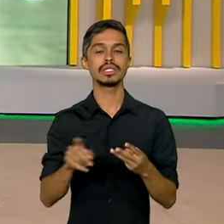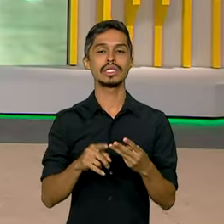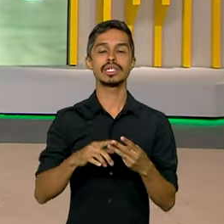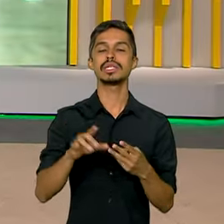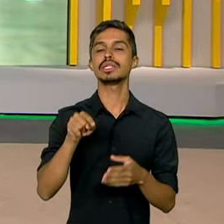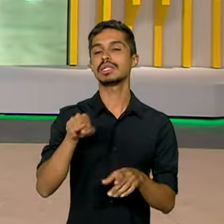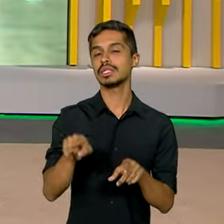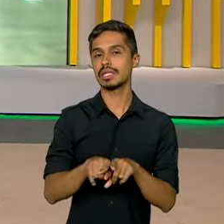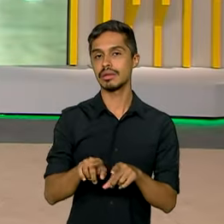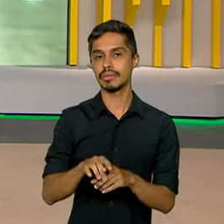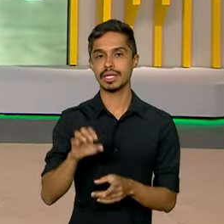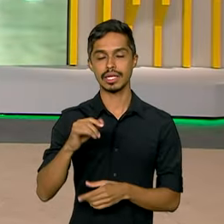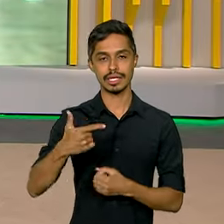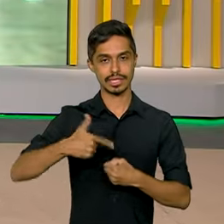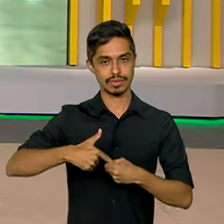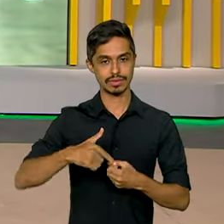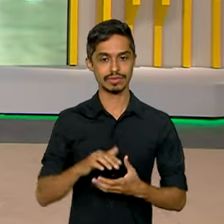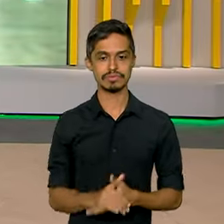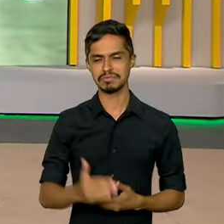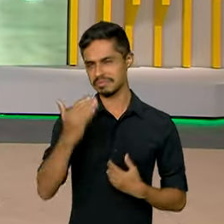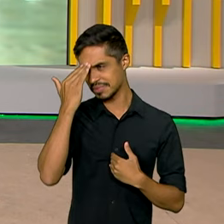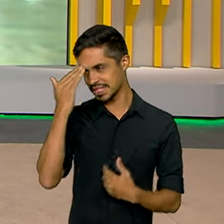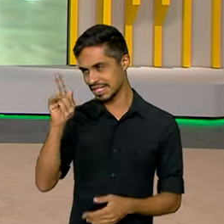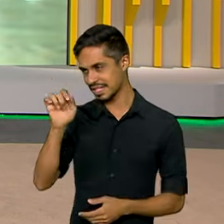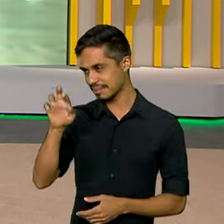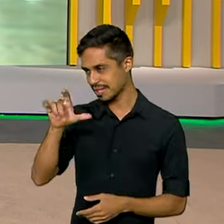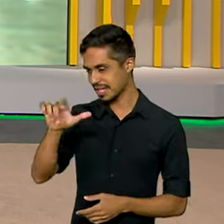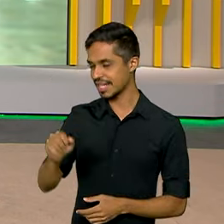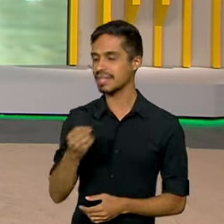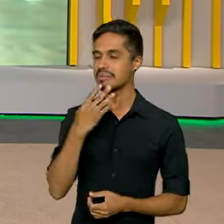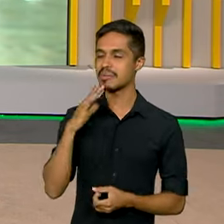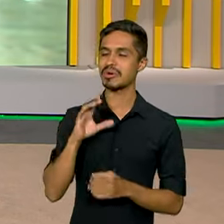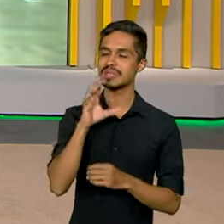Muito bom. Gabriela, muito obrigado. E agora sim, boa noite, ótimo fim de semana, viu?